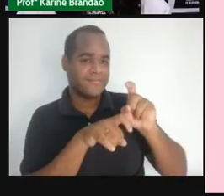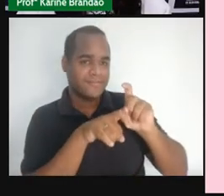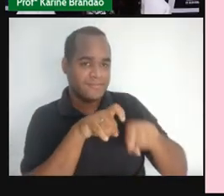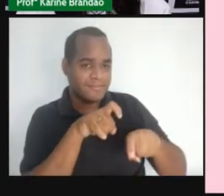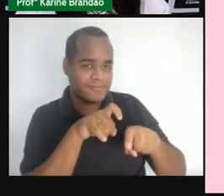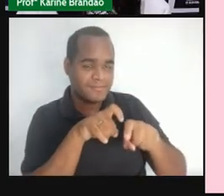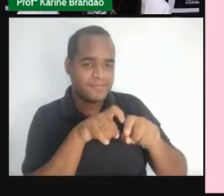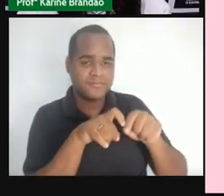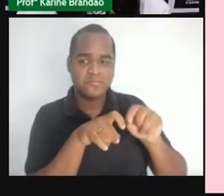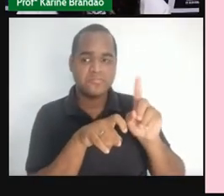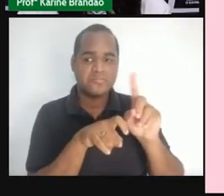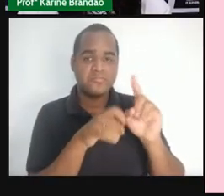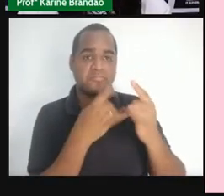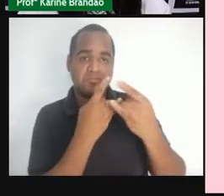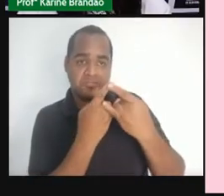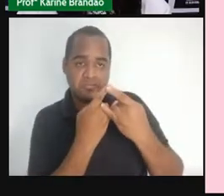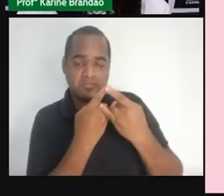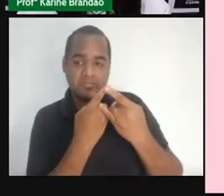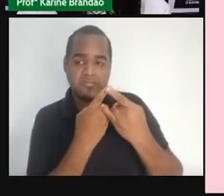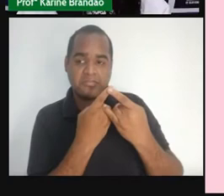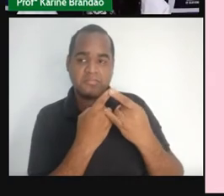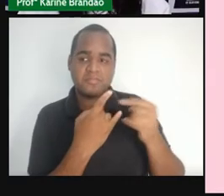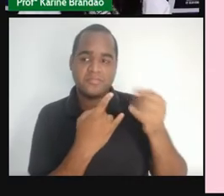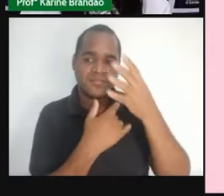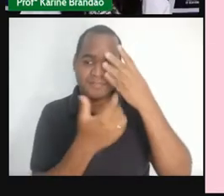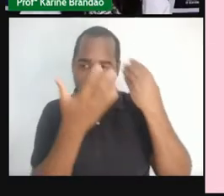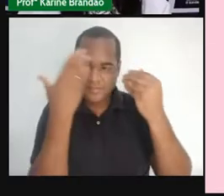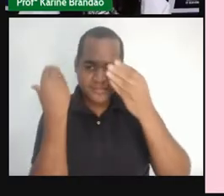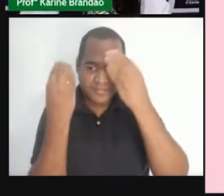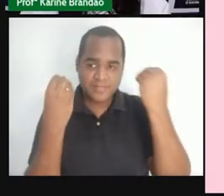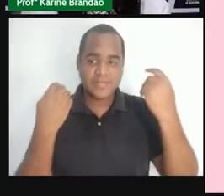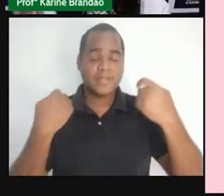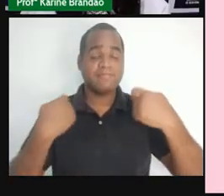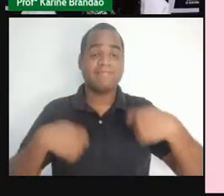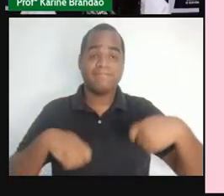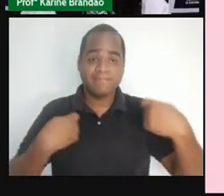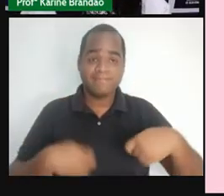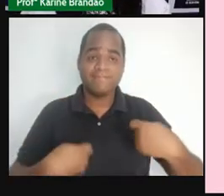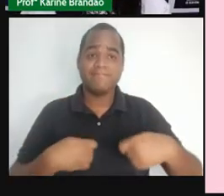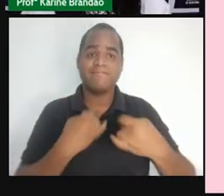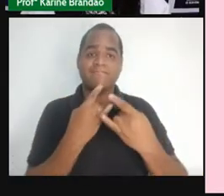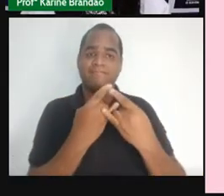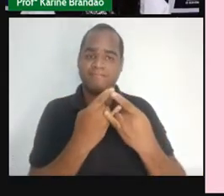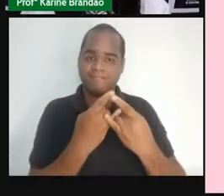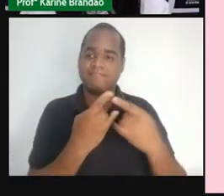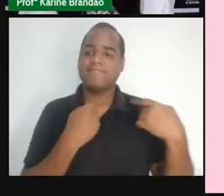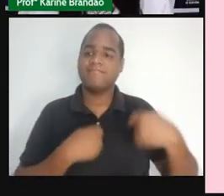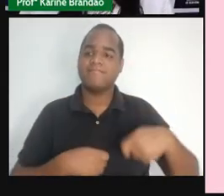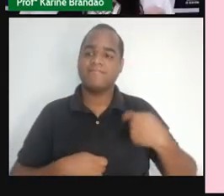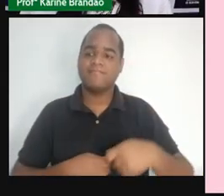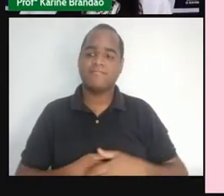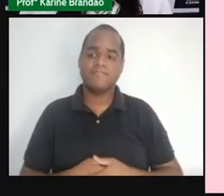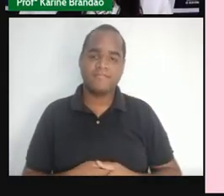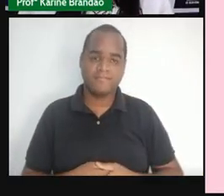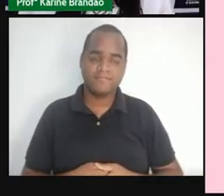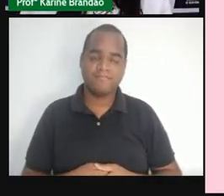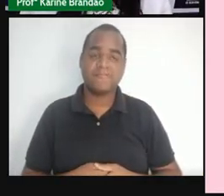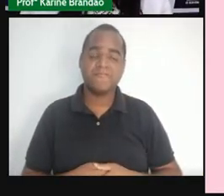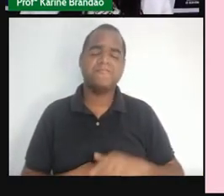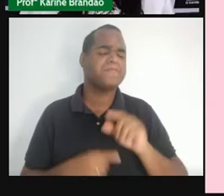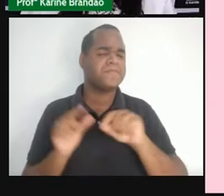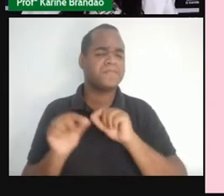diz o quê? Esqueça as flechadas. O pessoal está precisando mesmo de preservativos. O que que acontece?